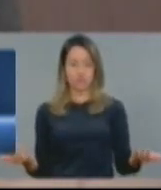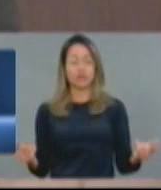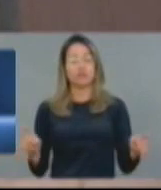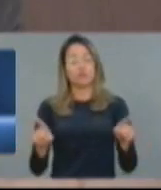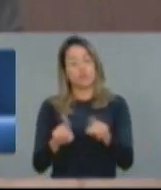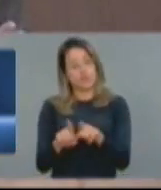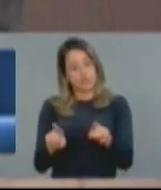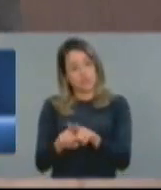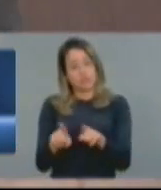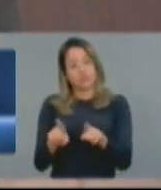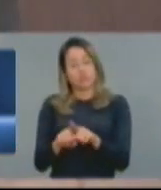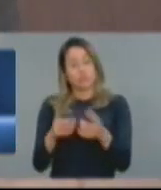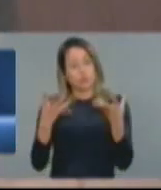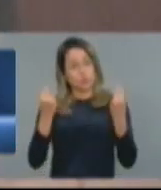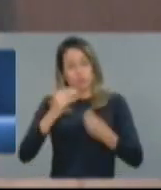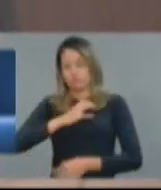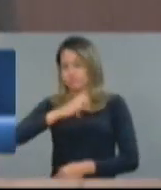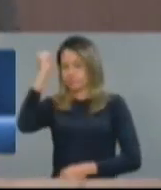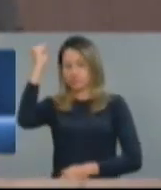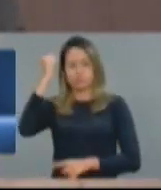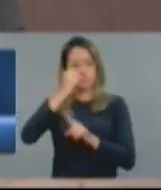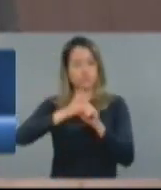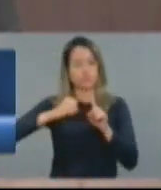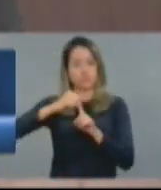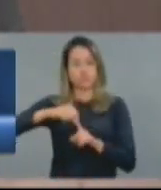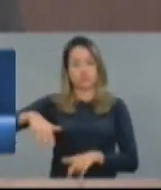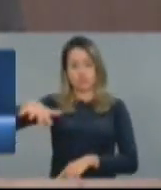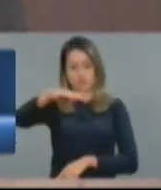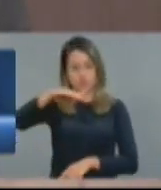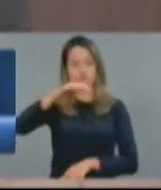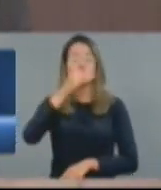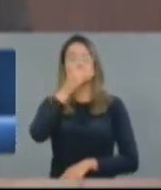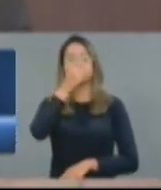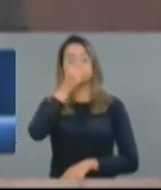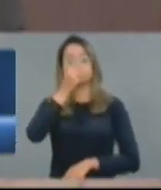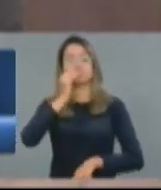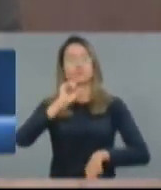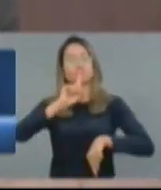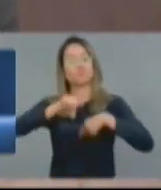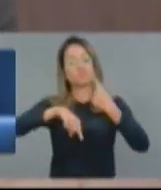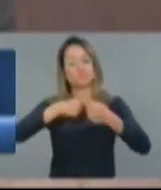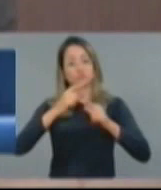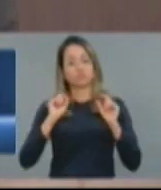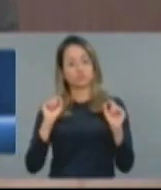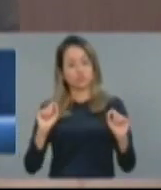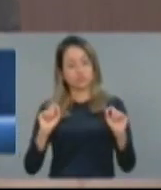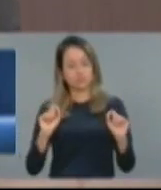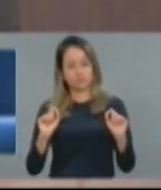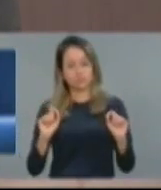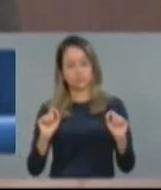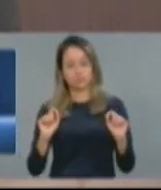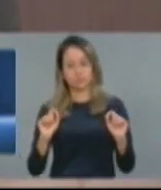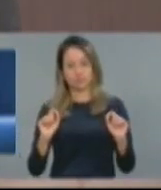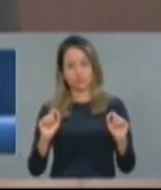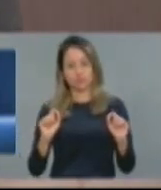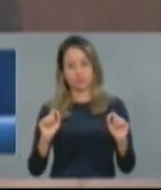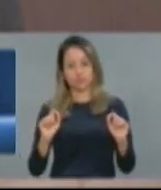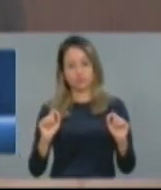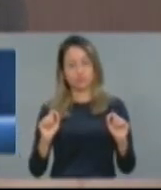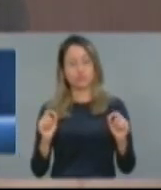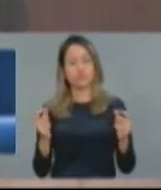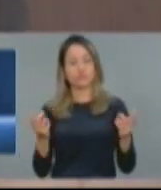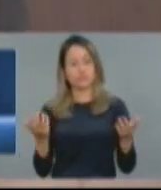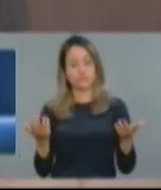garantias e das grandes conquistas sociais. Depois, reduzir e lutar para reduzir cada vez mais